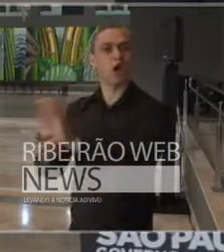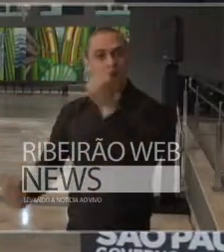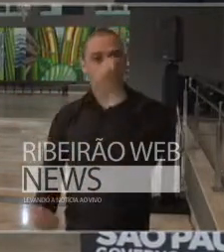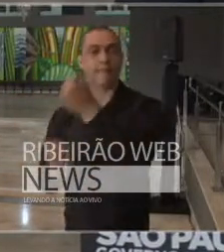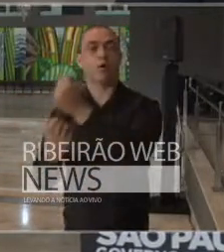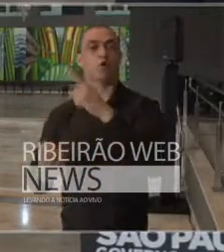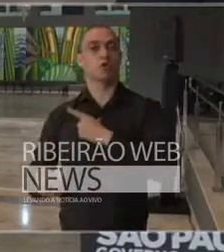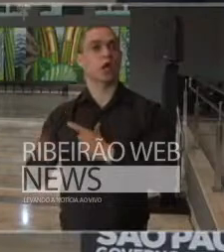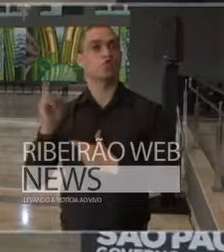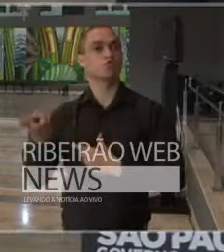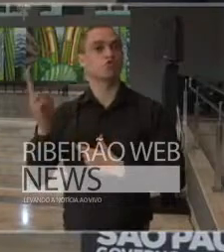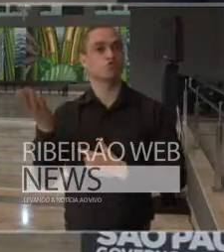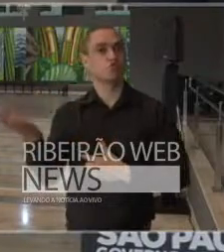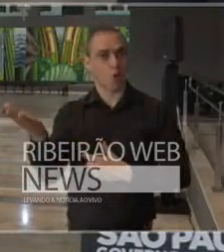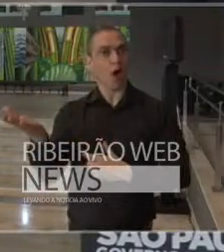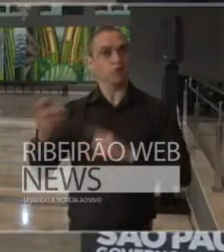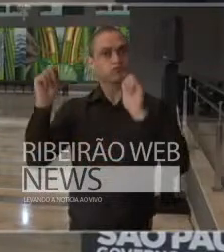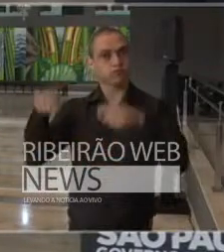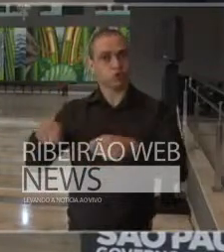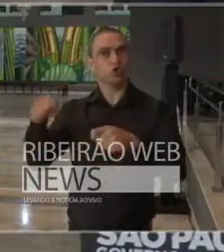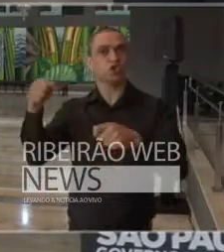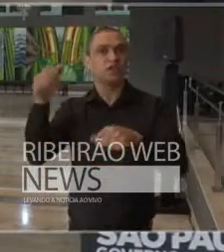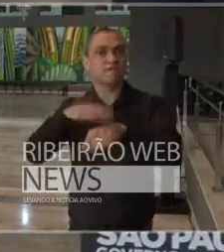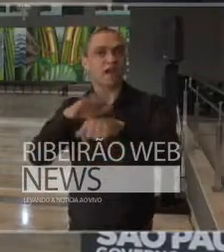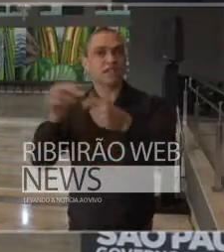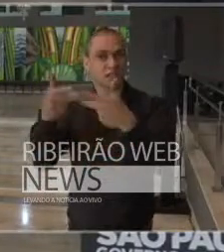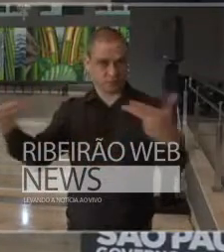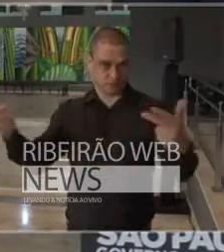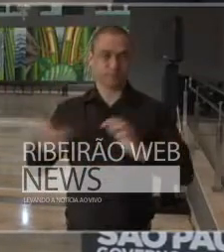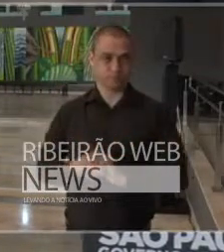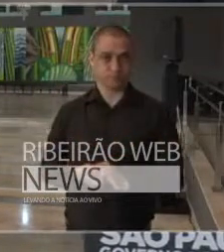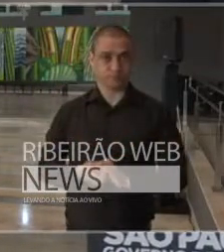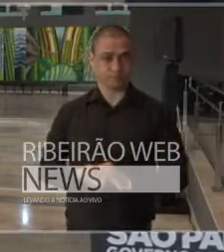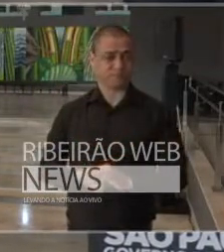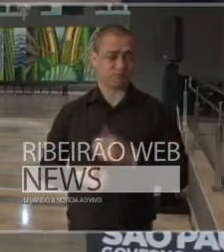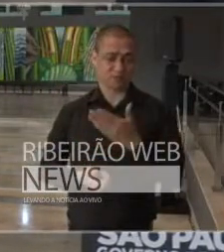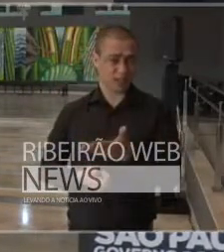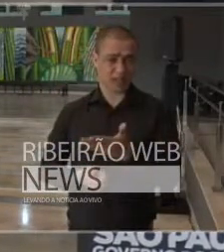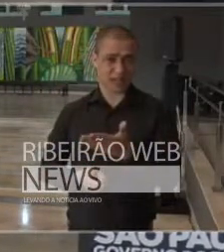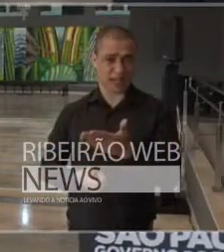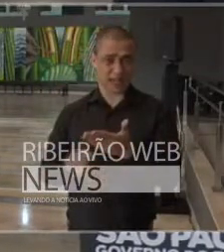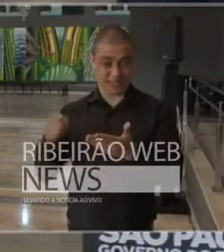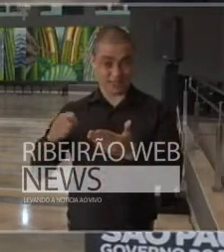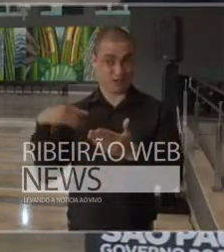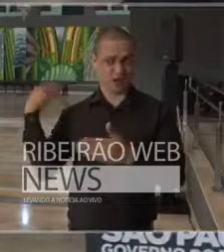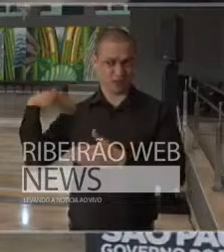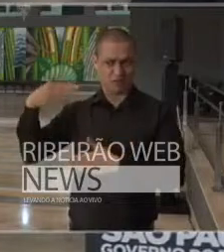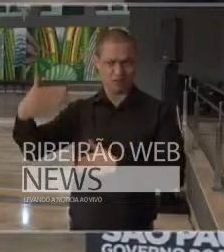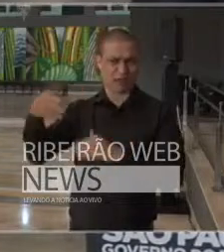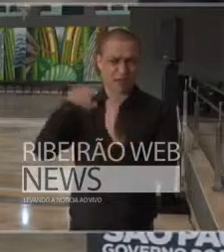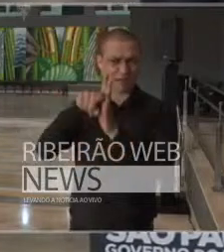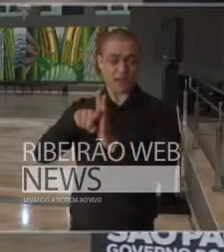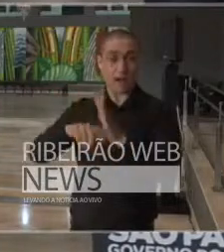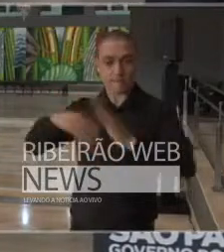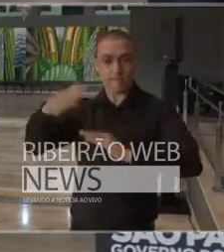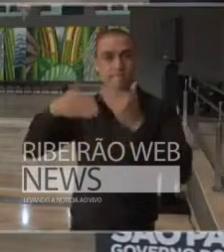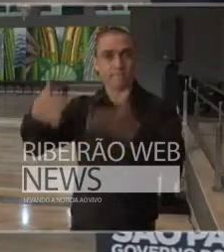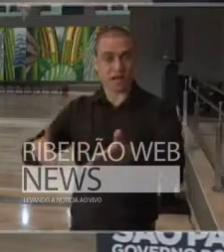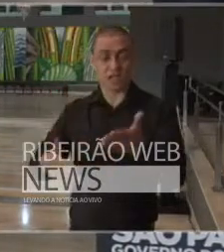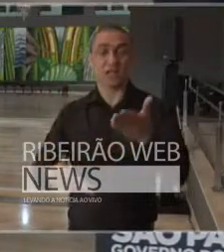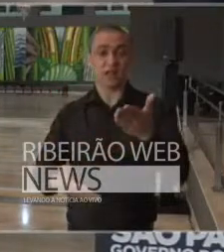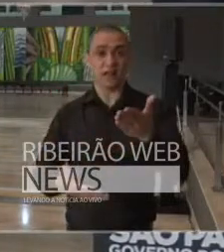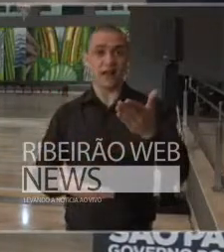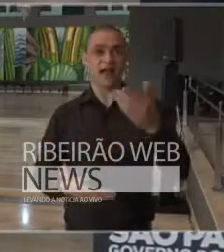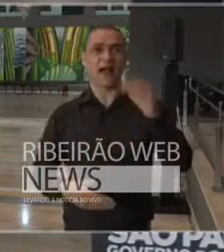com todas as suas condições de poder fazer isso. É um dos resultados que estão sendo colocados em prática, mas logicamente